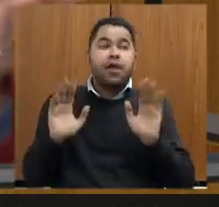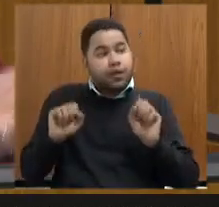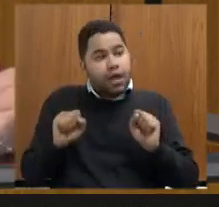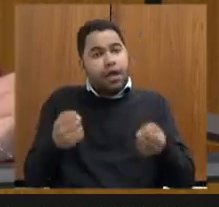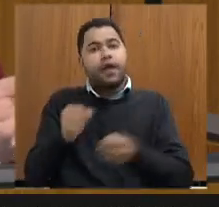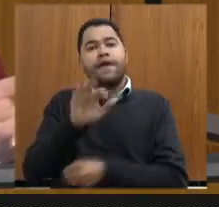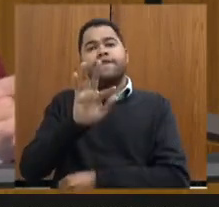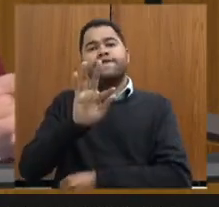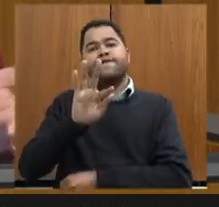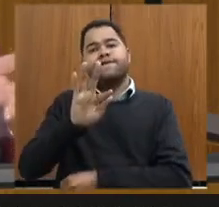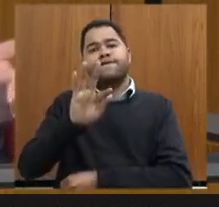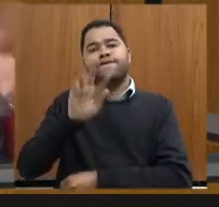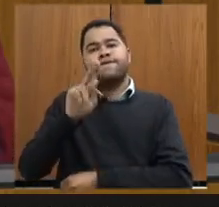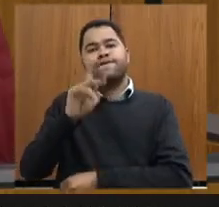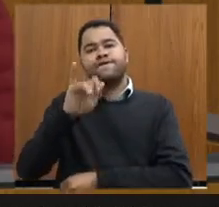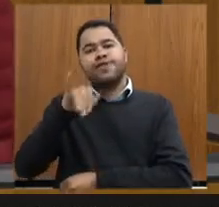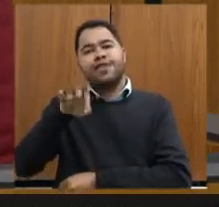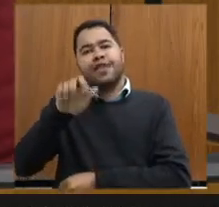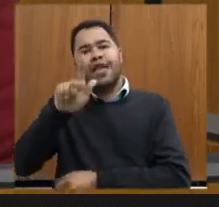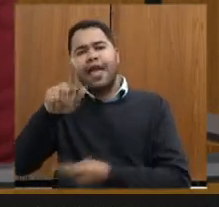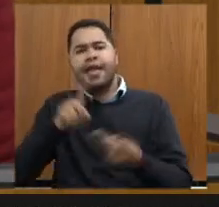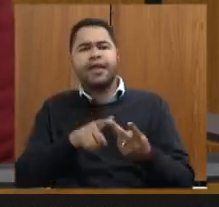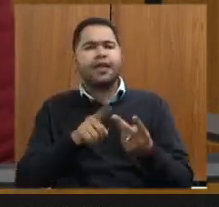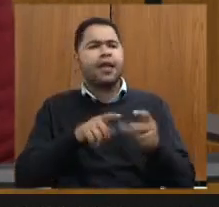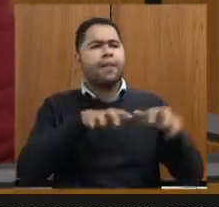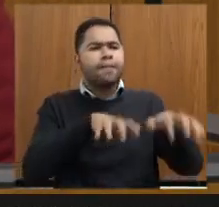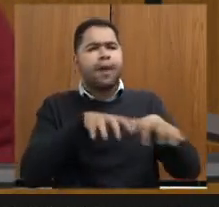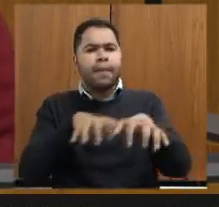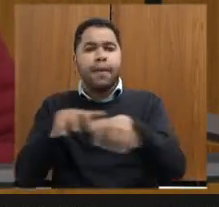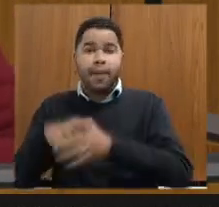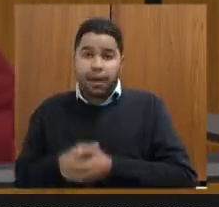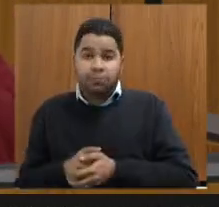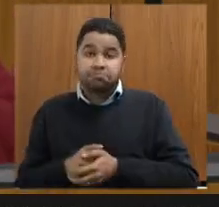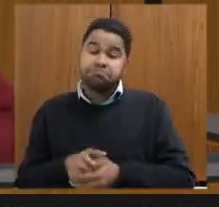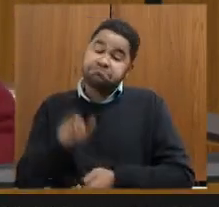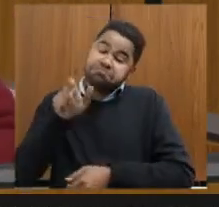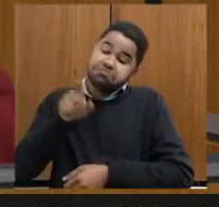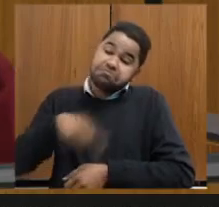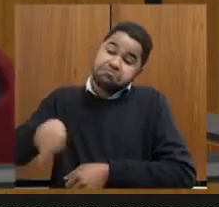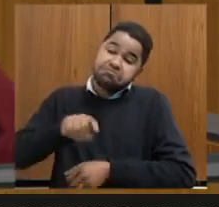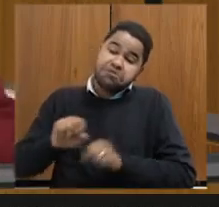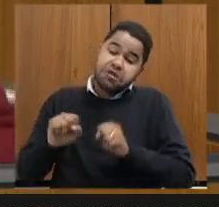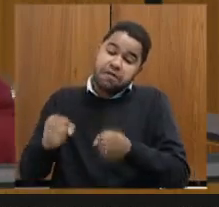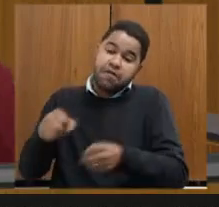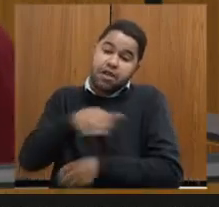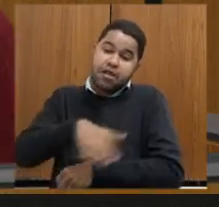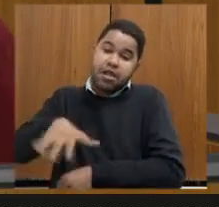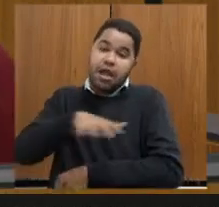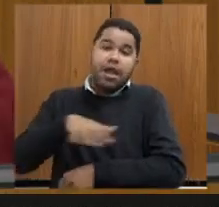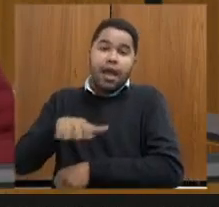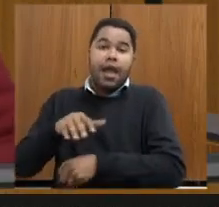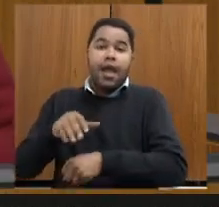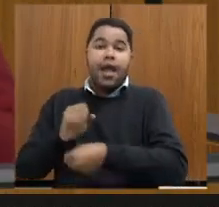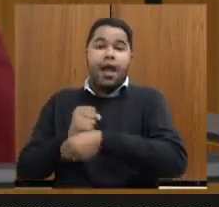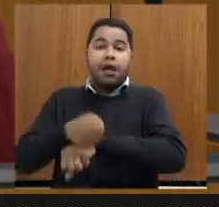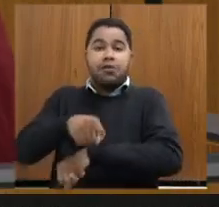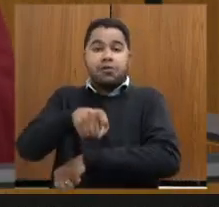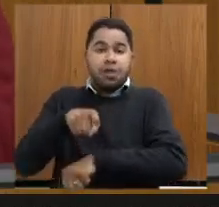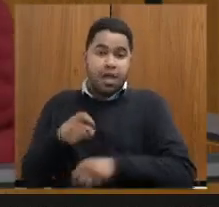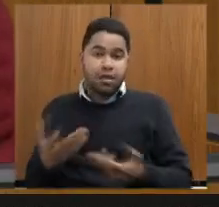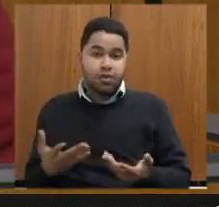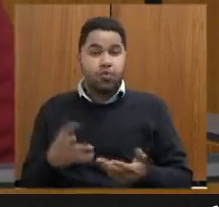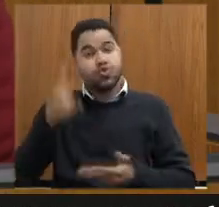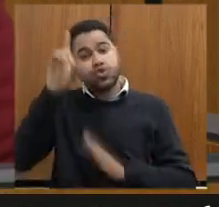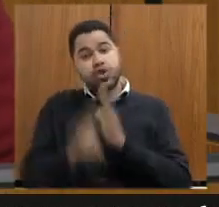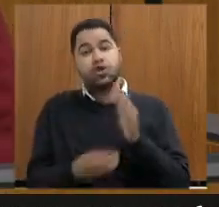está defendendo as grandes mineradoras a pluralidade é essa tem quem defende os territórios quilombolas o direito do bem viver o